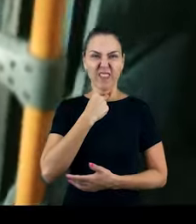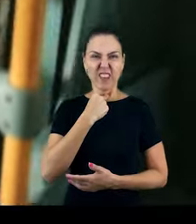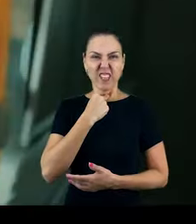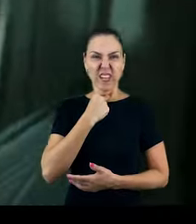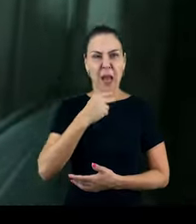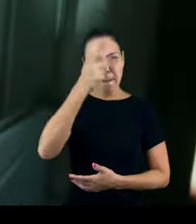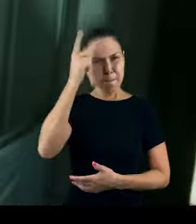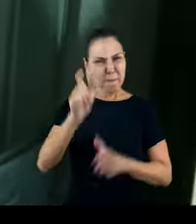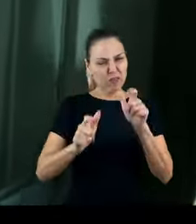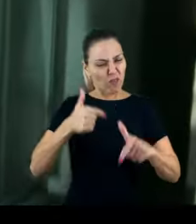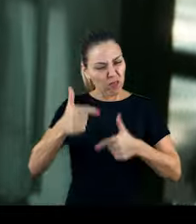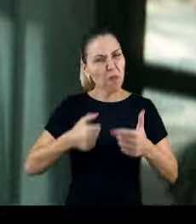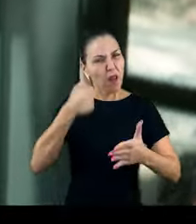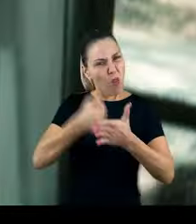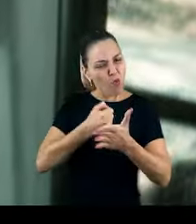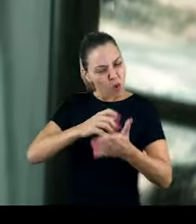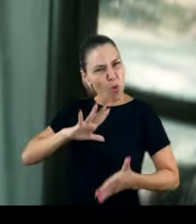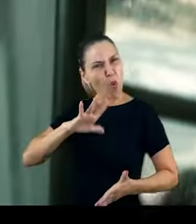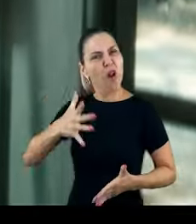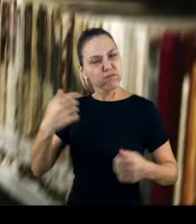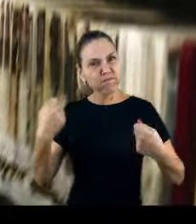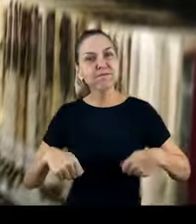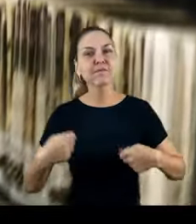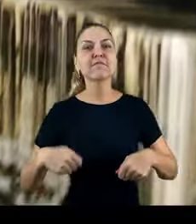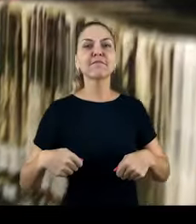Guerreiro não foge da luta e não pode correr.